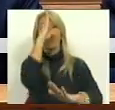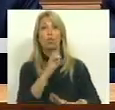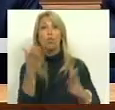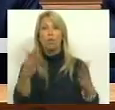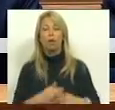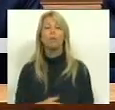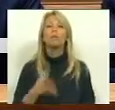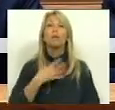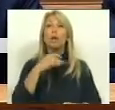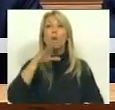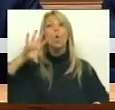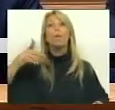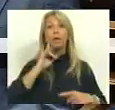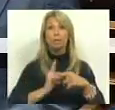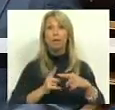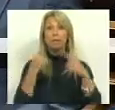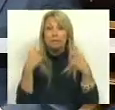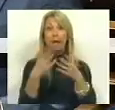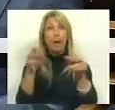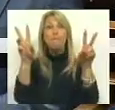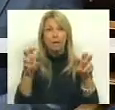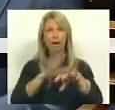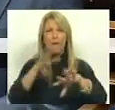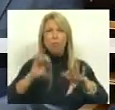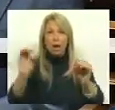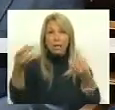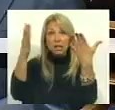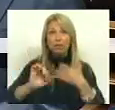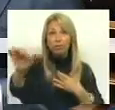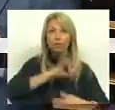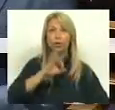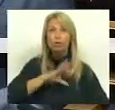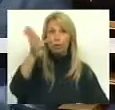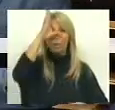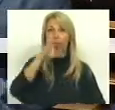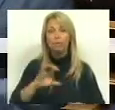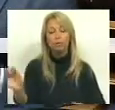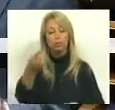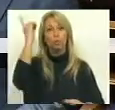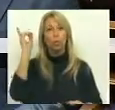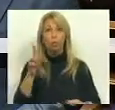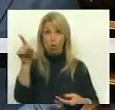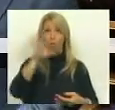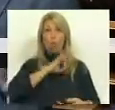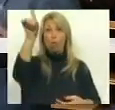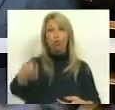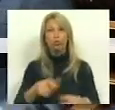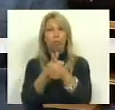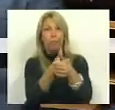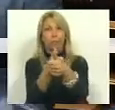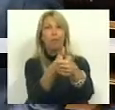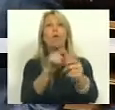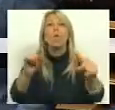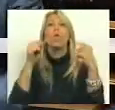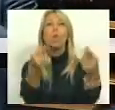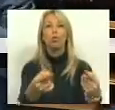tem beneficiado nessa matéria não é por sua iniciativa, Sr. Primeiro-Ministro. É porque o senhor vai atrás dos outros e não tem